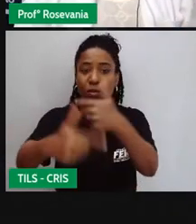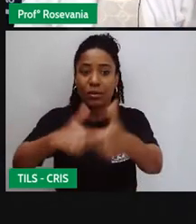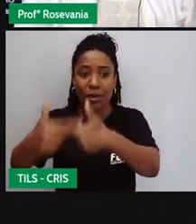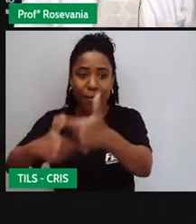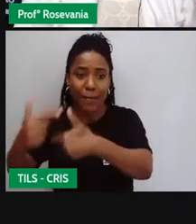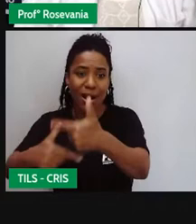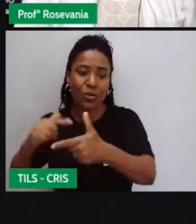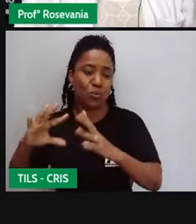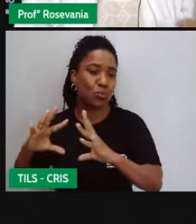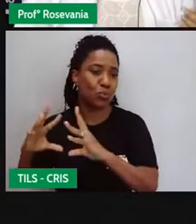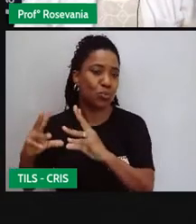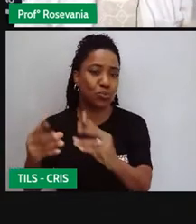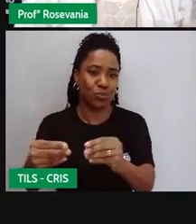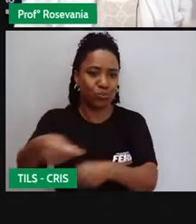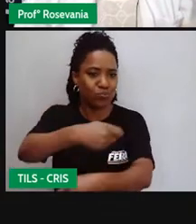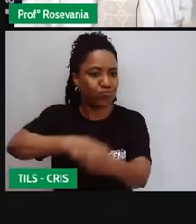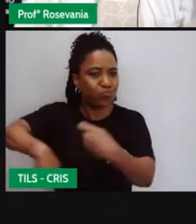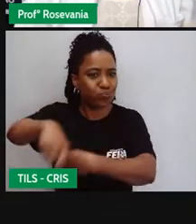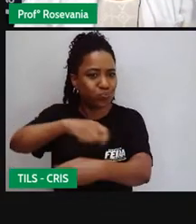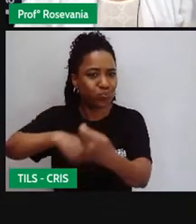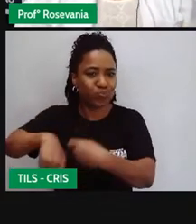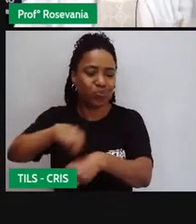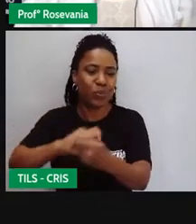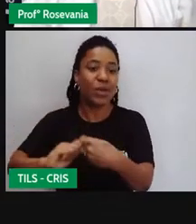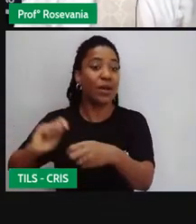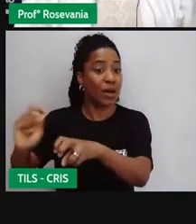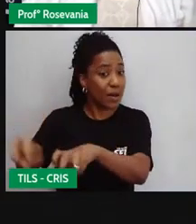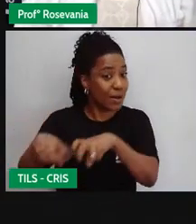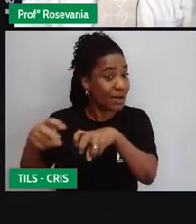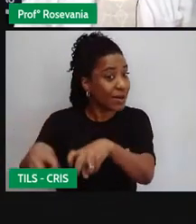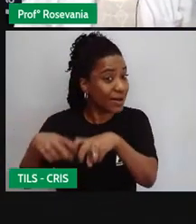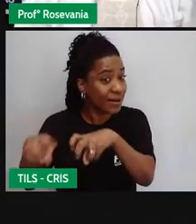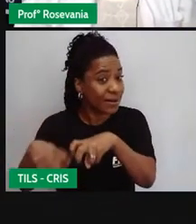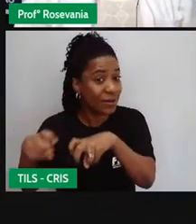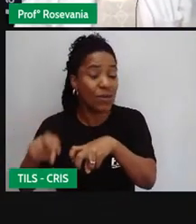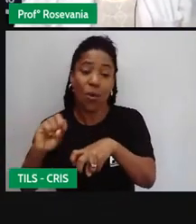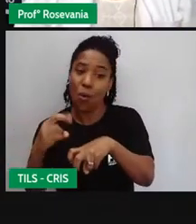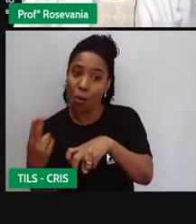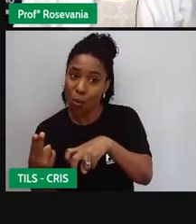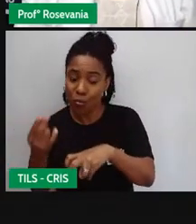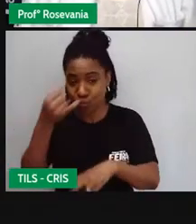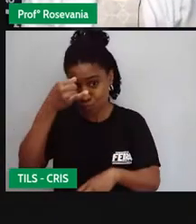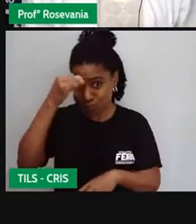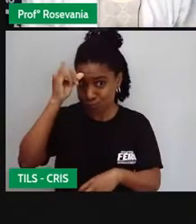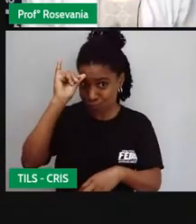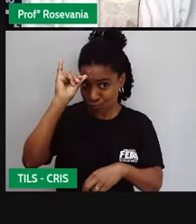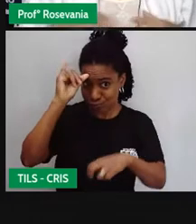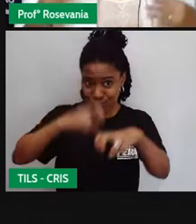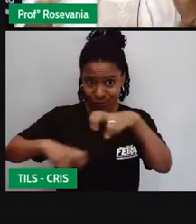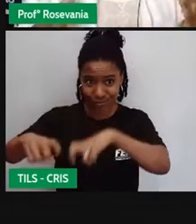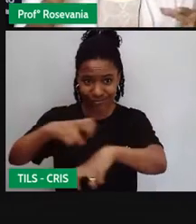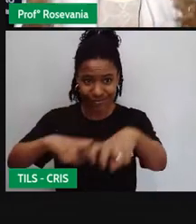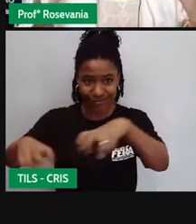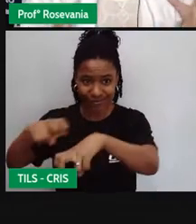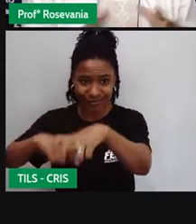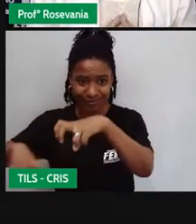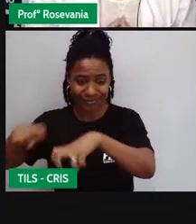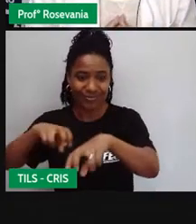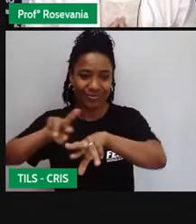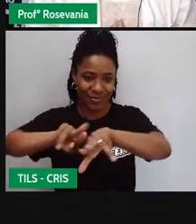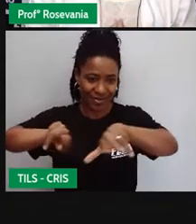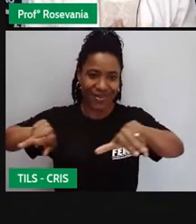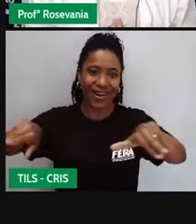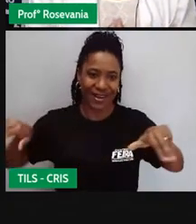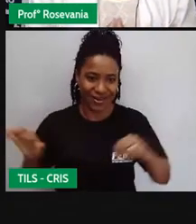indireta toda a cadeia produtiva agrícola ou pecuária. O que que ele tá aí? Vamos entender